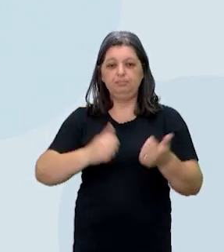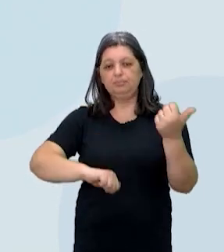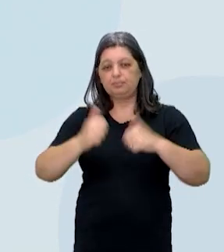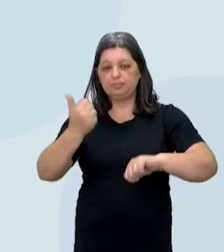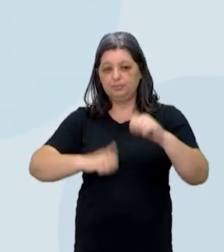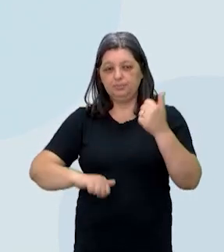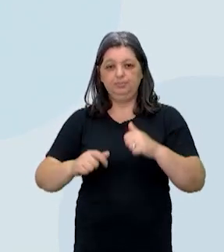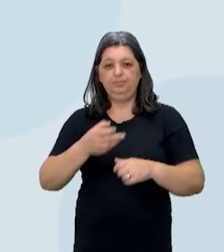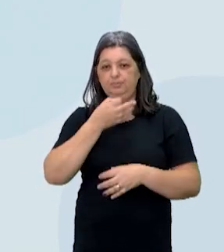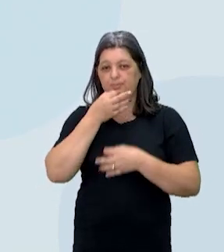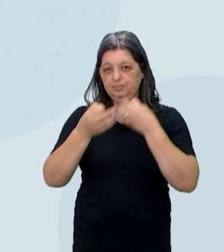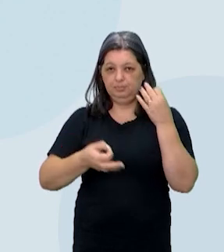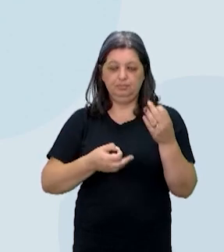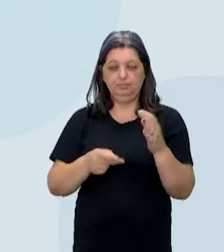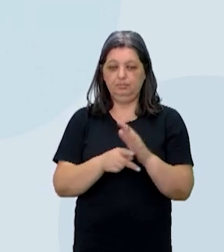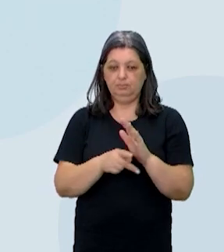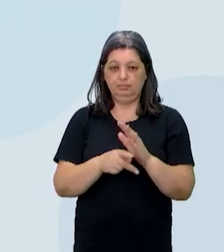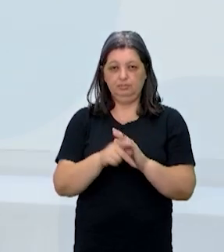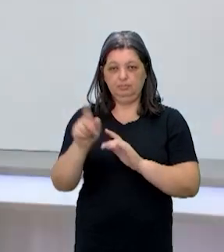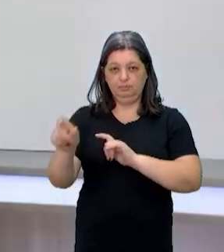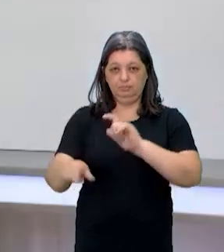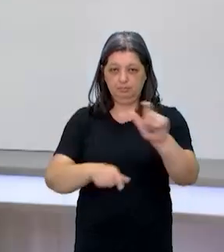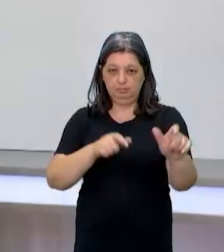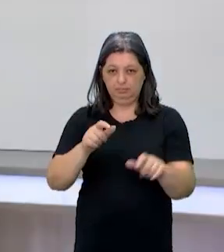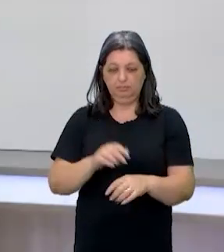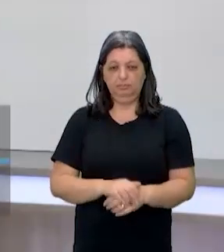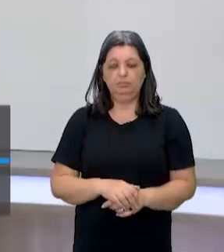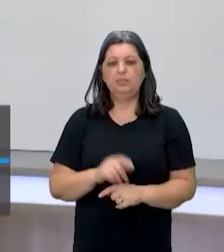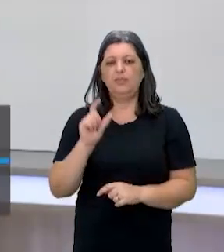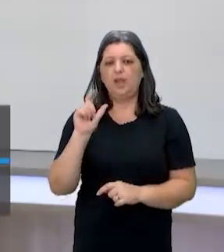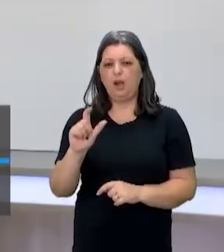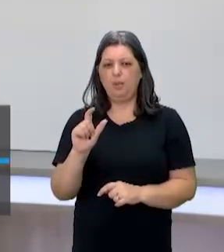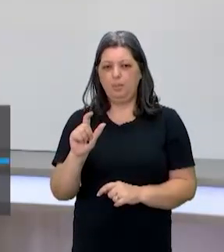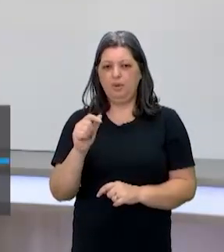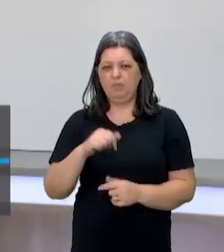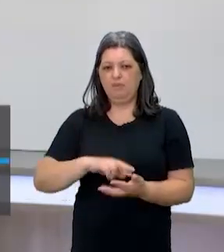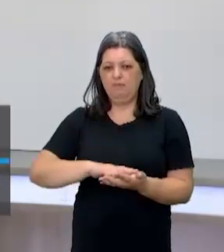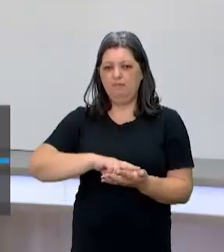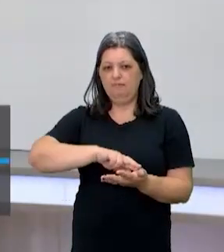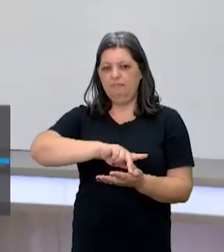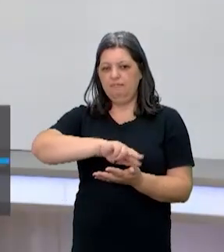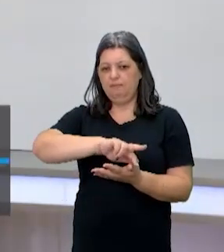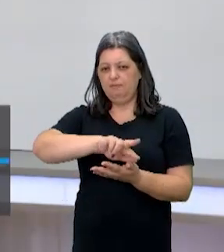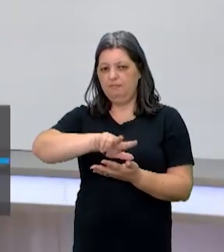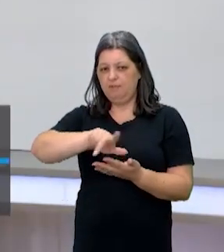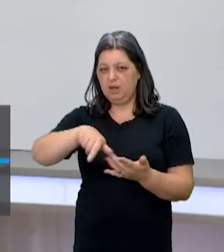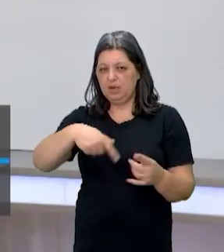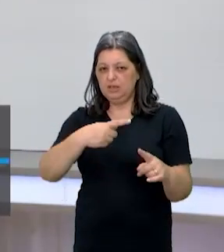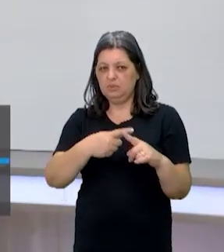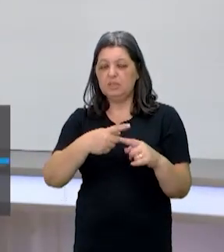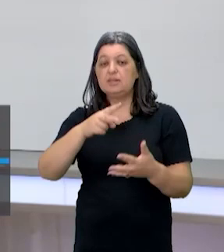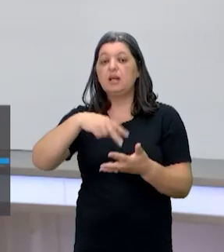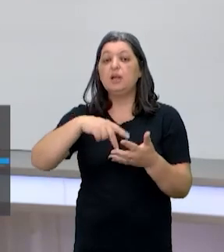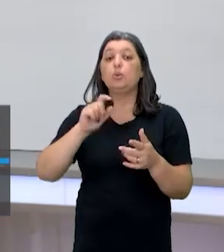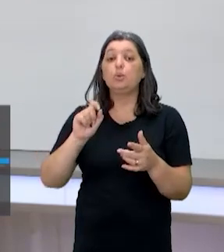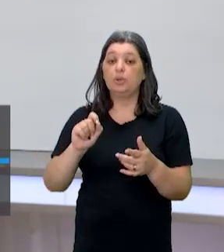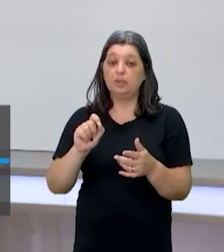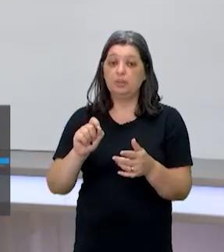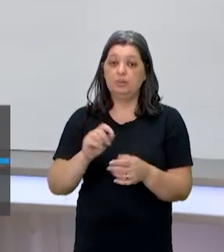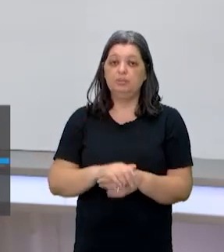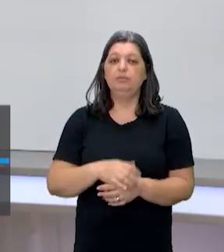valor argumentativo dos conectivos. Então, uma palavra que apareceu aí várias vezes durante a leitura foi